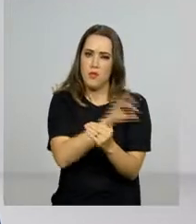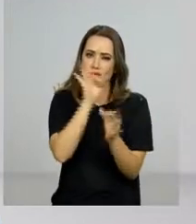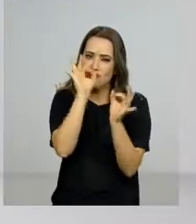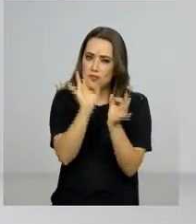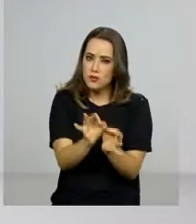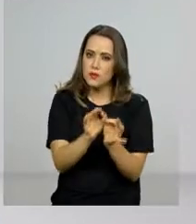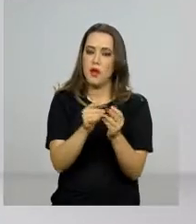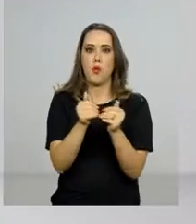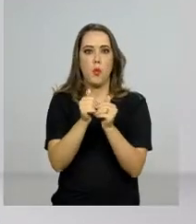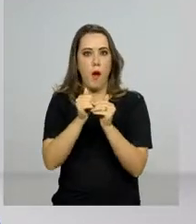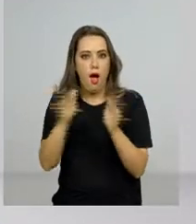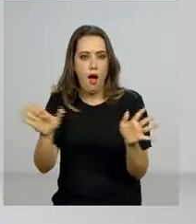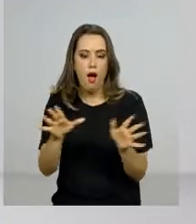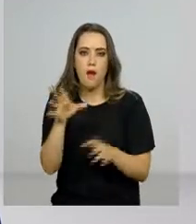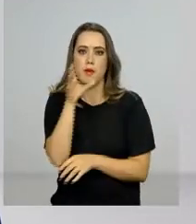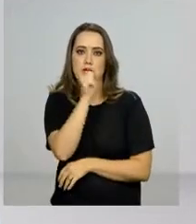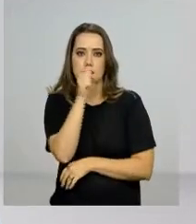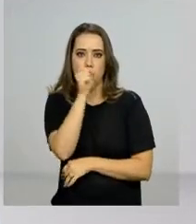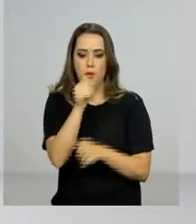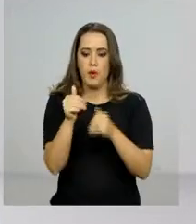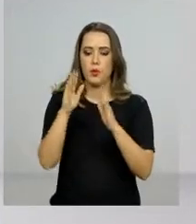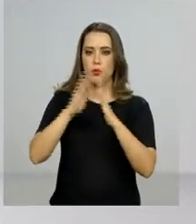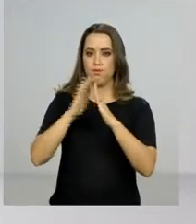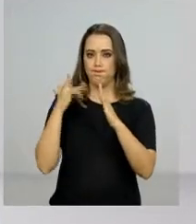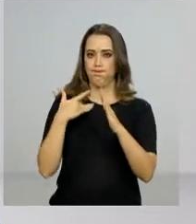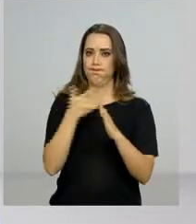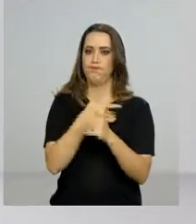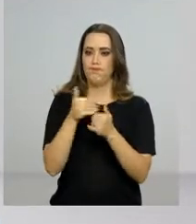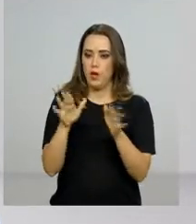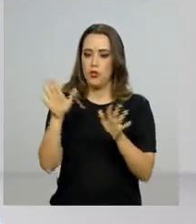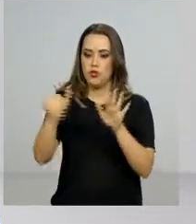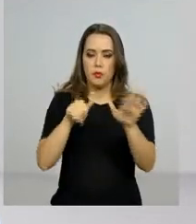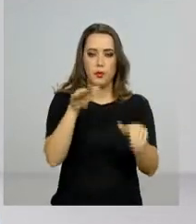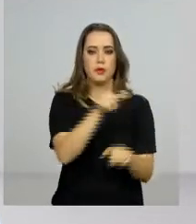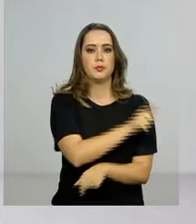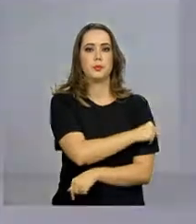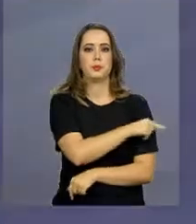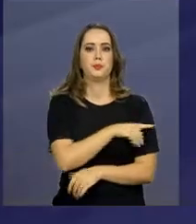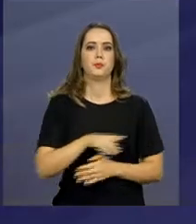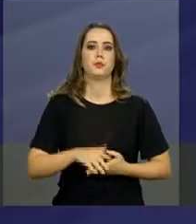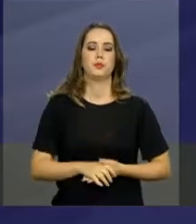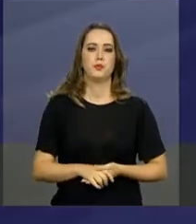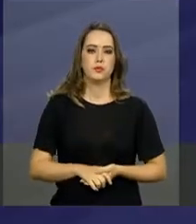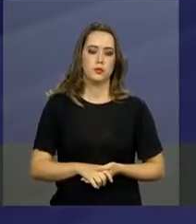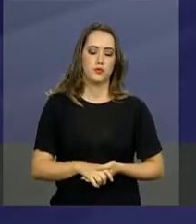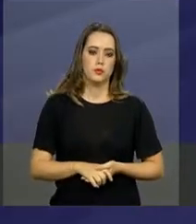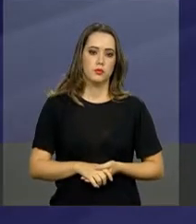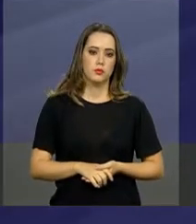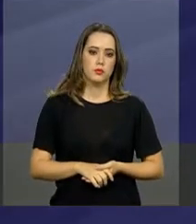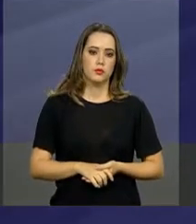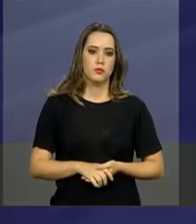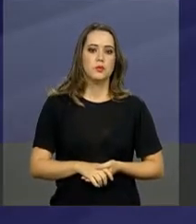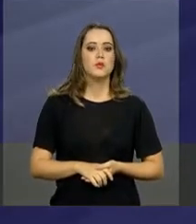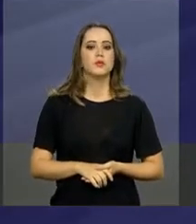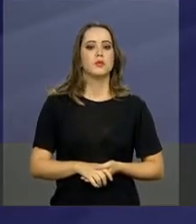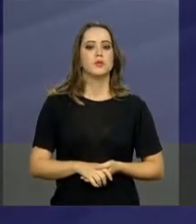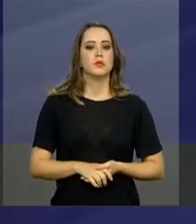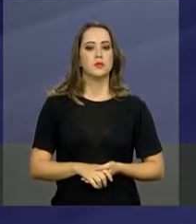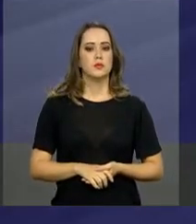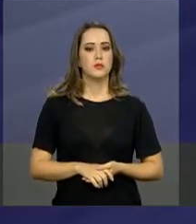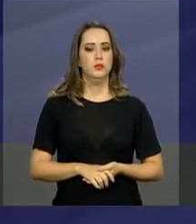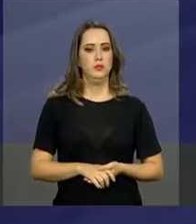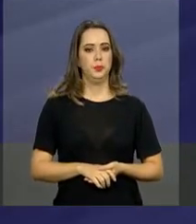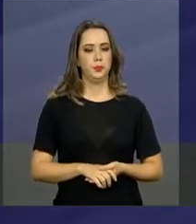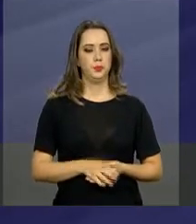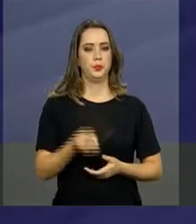vacinação no sábado. O chamado é do Ministro da Saúde, Gilberto Occhi. Boa noite a todos os